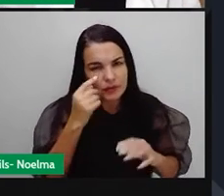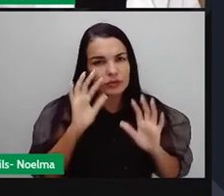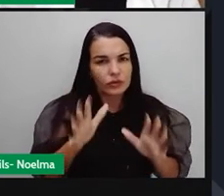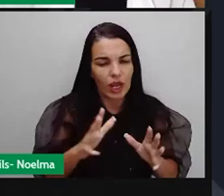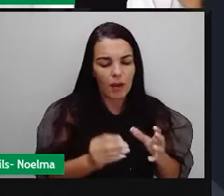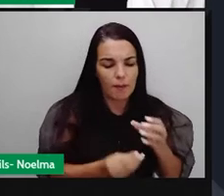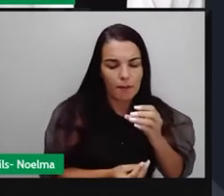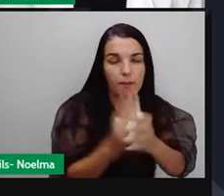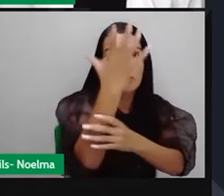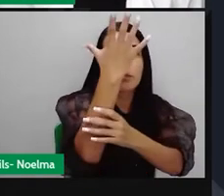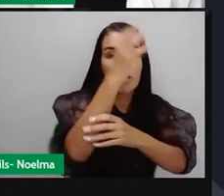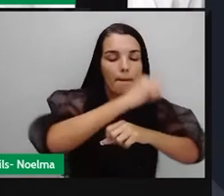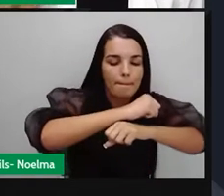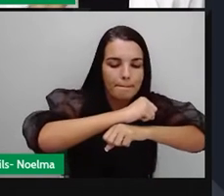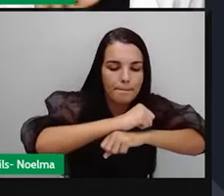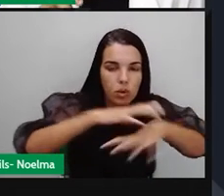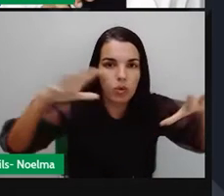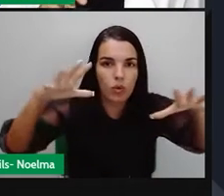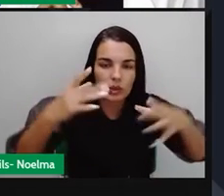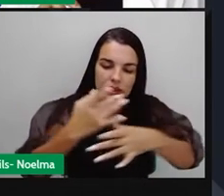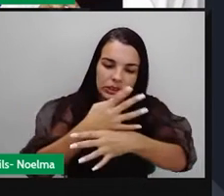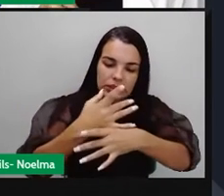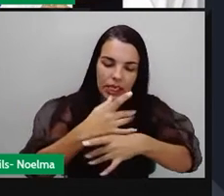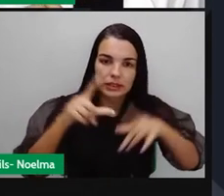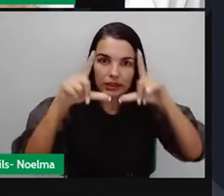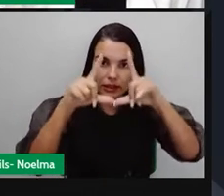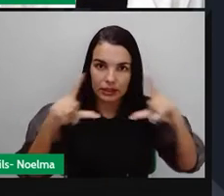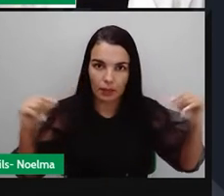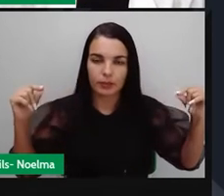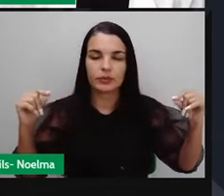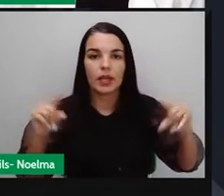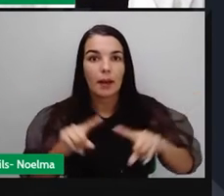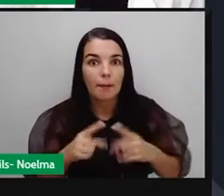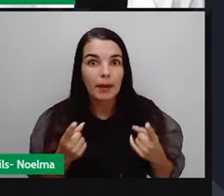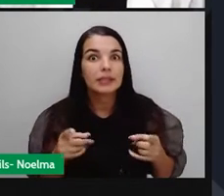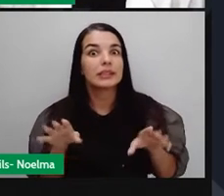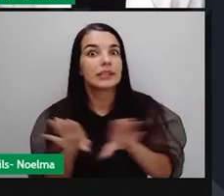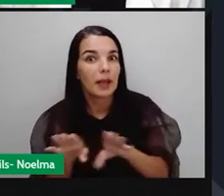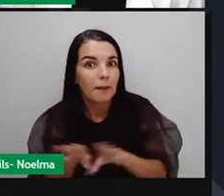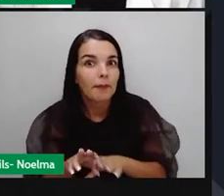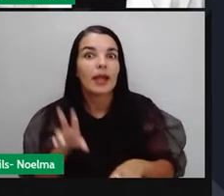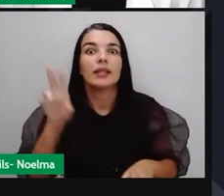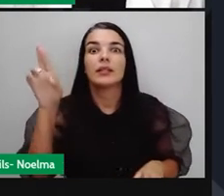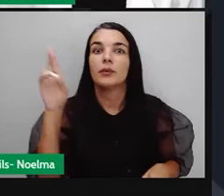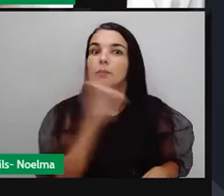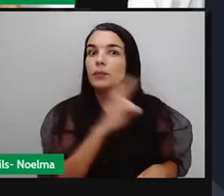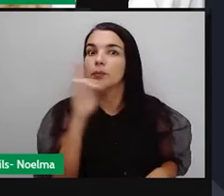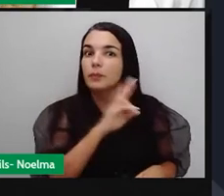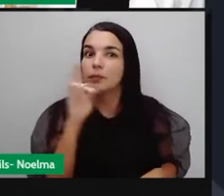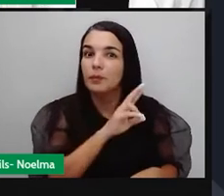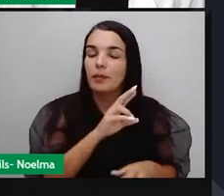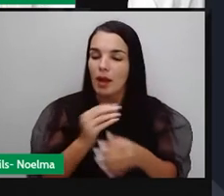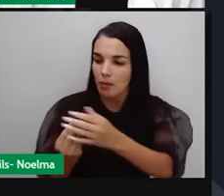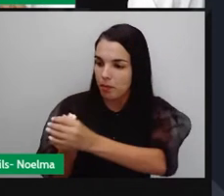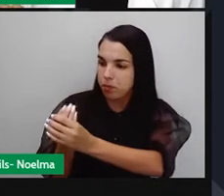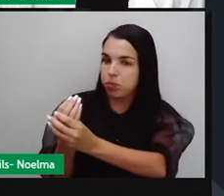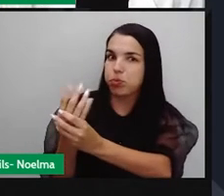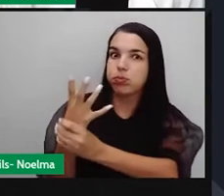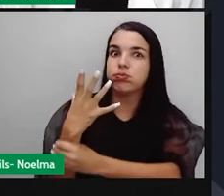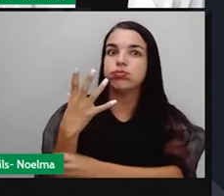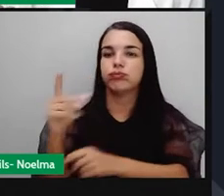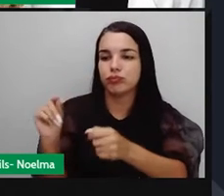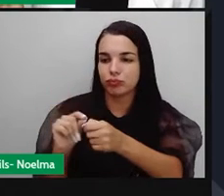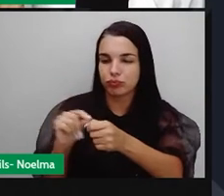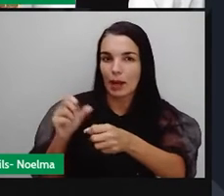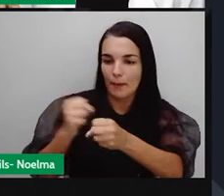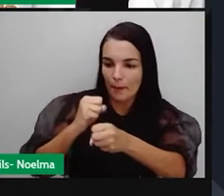Nakazaki, cidades japonesas. Só que os soviéticos, eles também desenvolvem a sua própria bomba. E aí, a situação